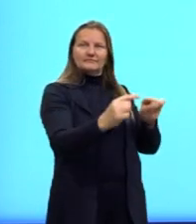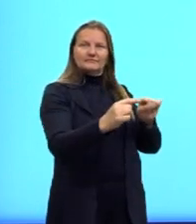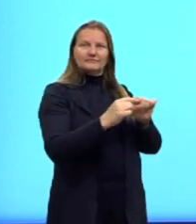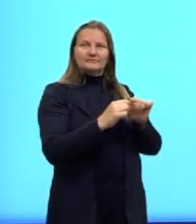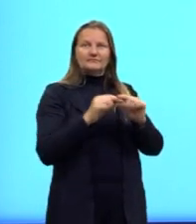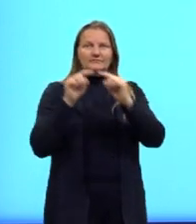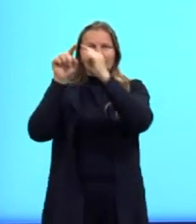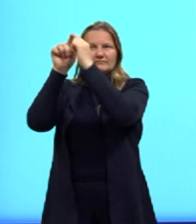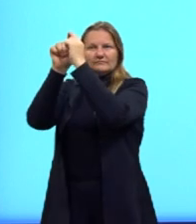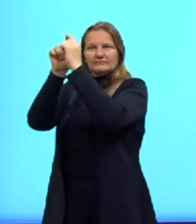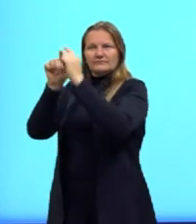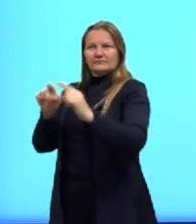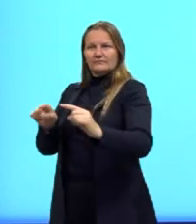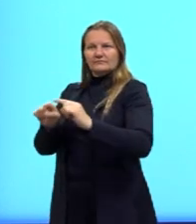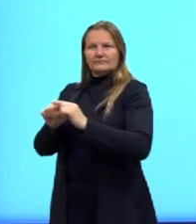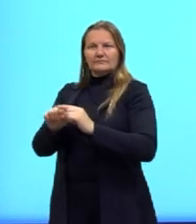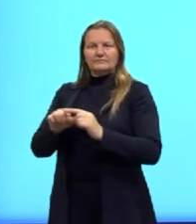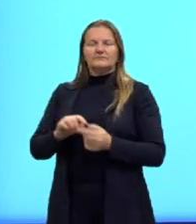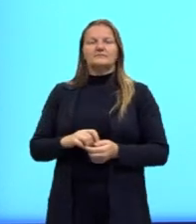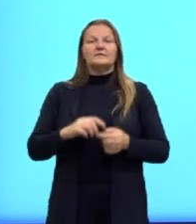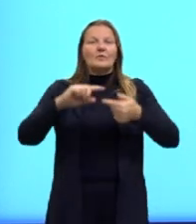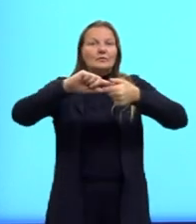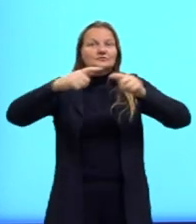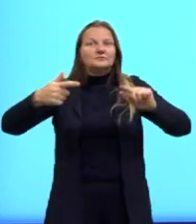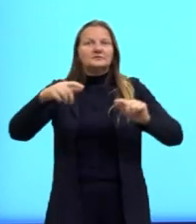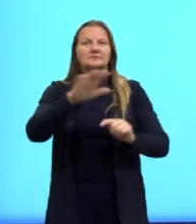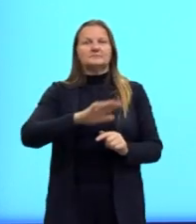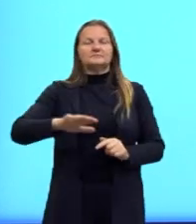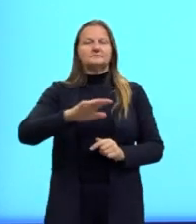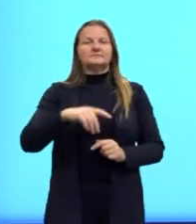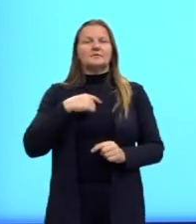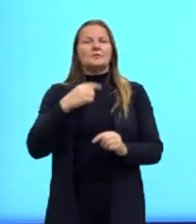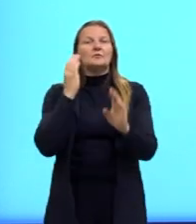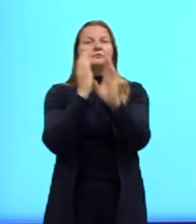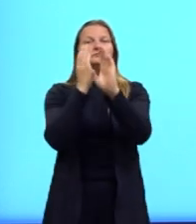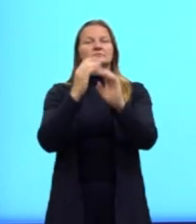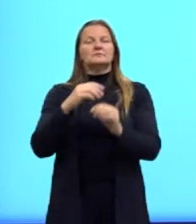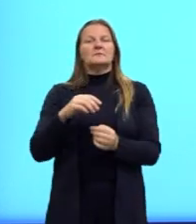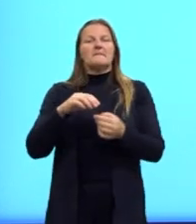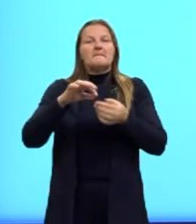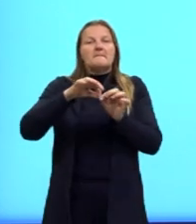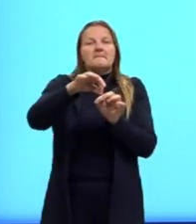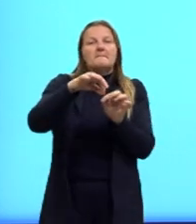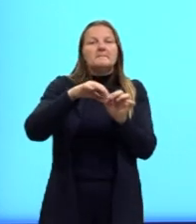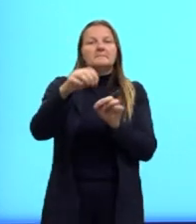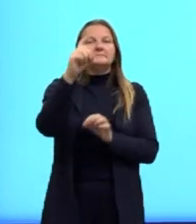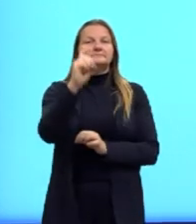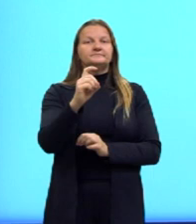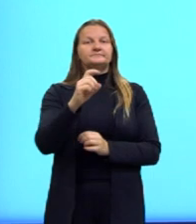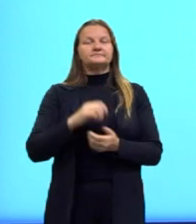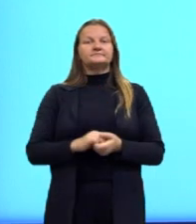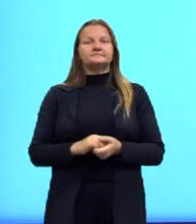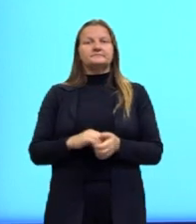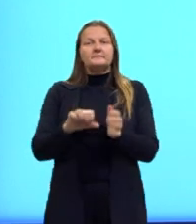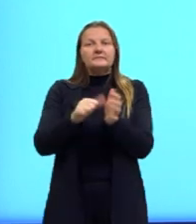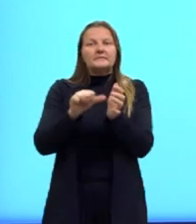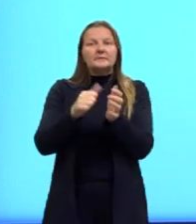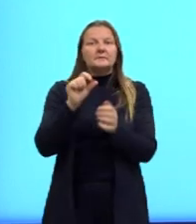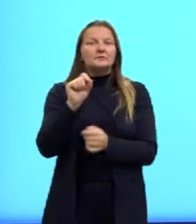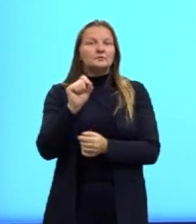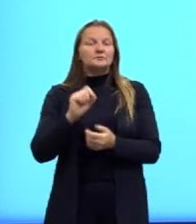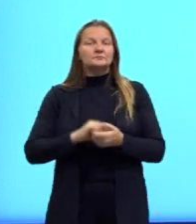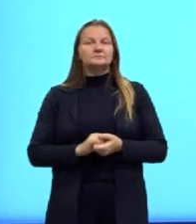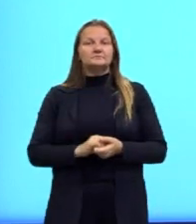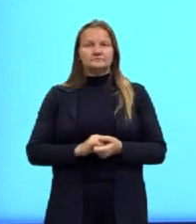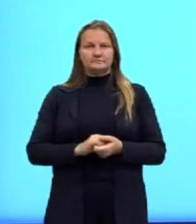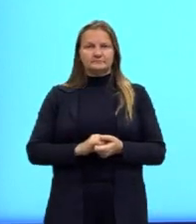geometria plana. Para a gente descobrir a medida de X, nós vamos partir, então, do primeiro princípio, tá?